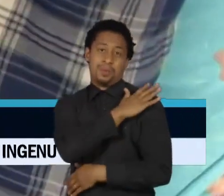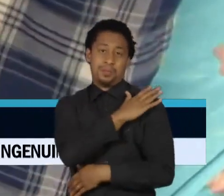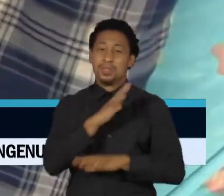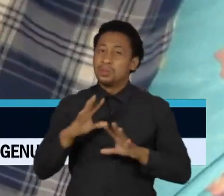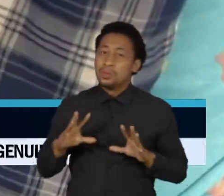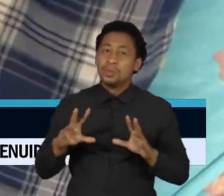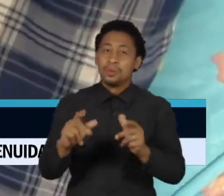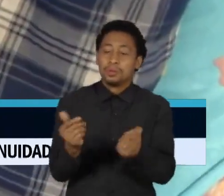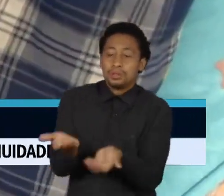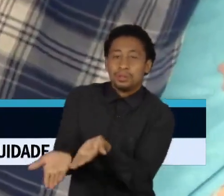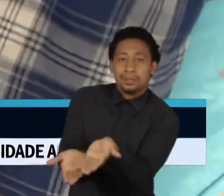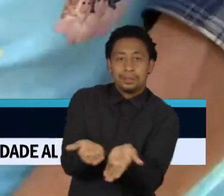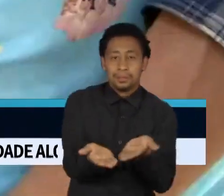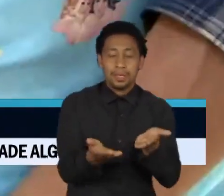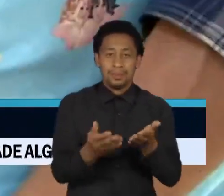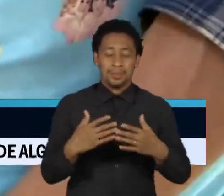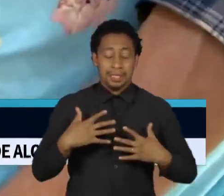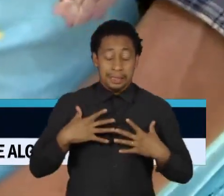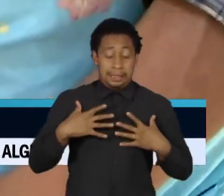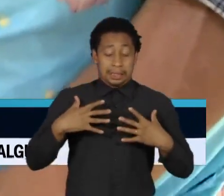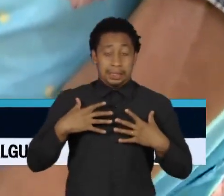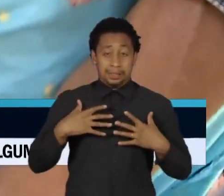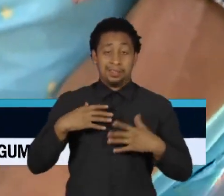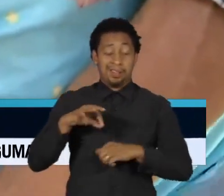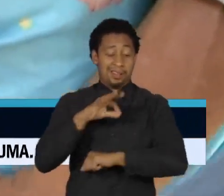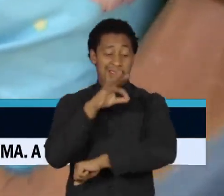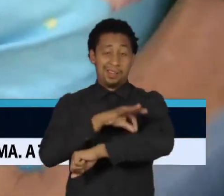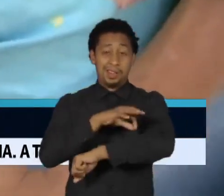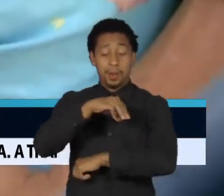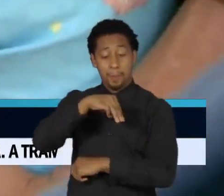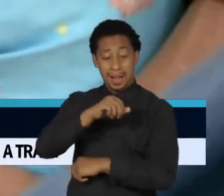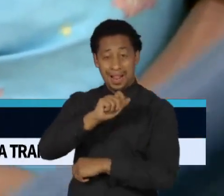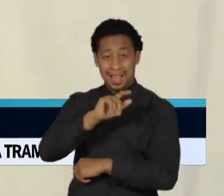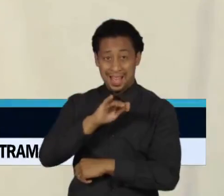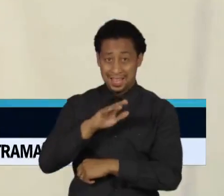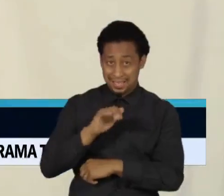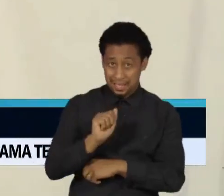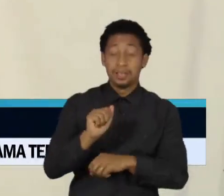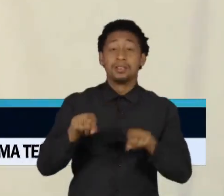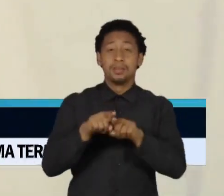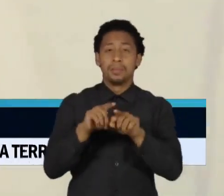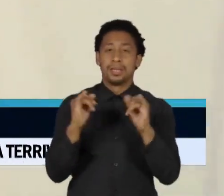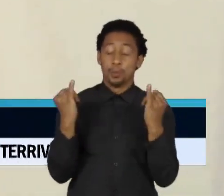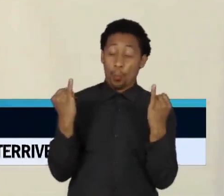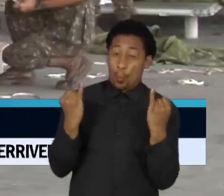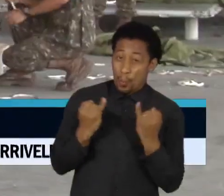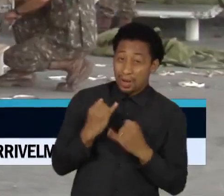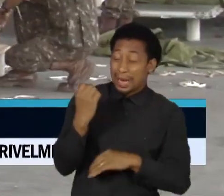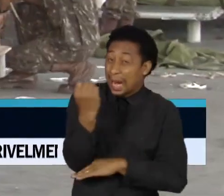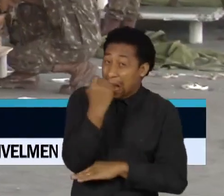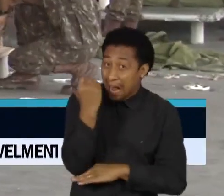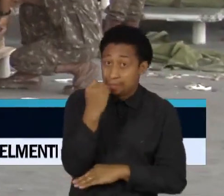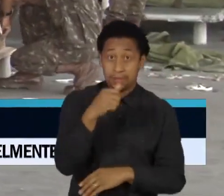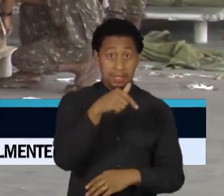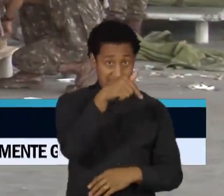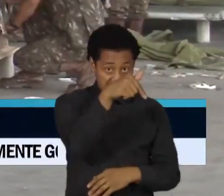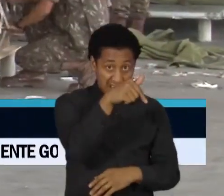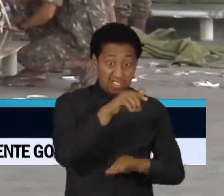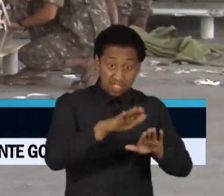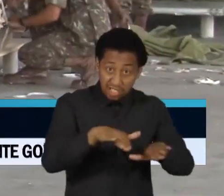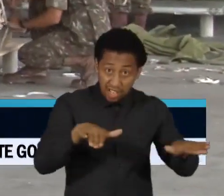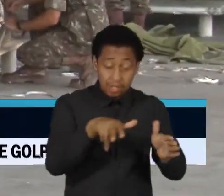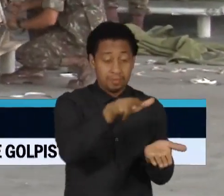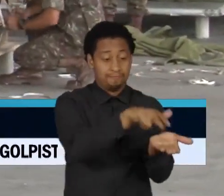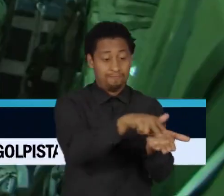tratamento contra pneumonia, malária e desnutrição grave. Sete estão na UTI. Nesta quinta-feira,